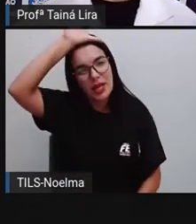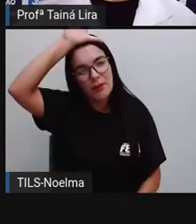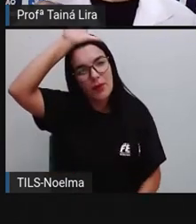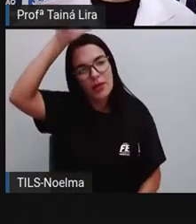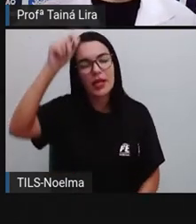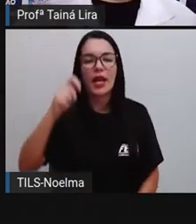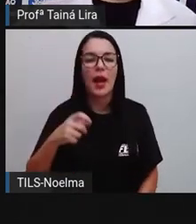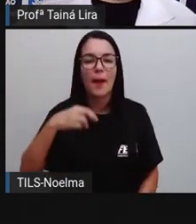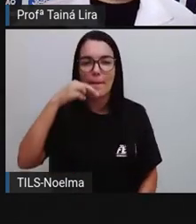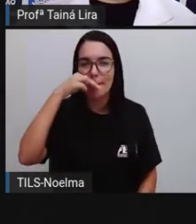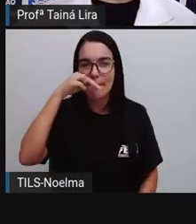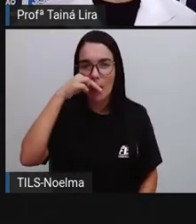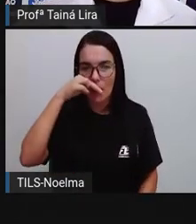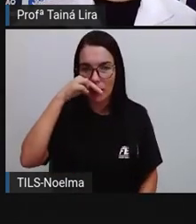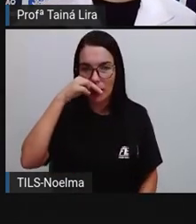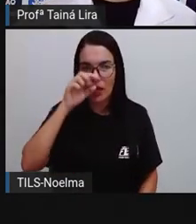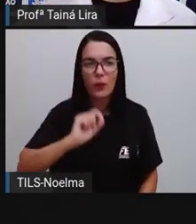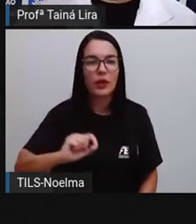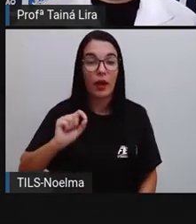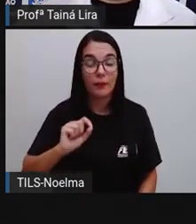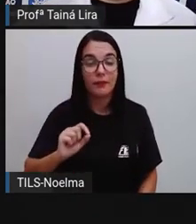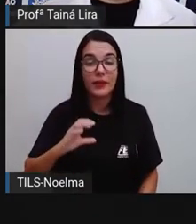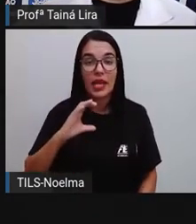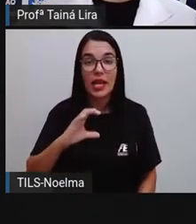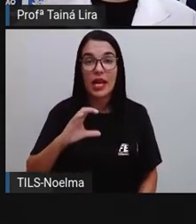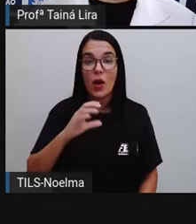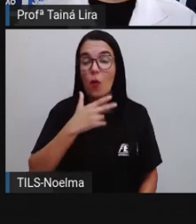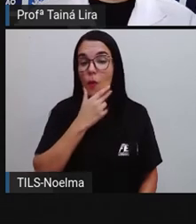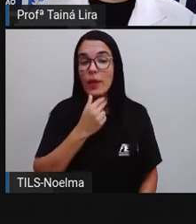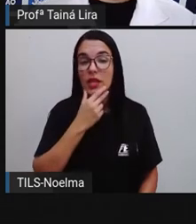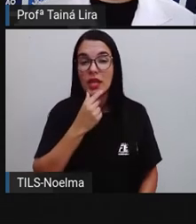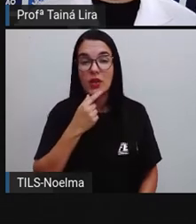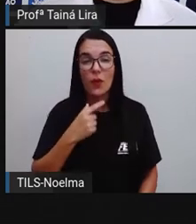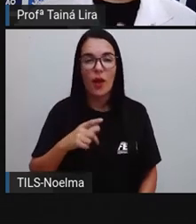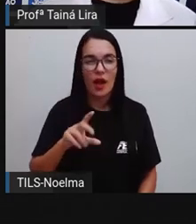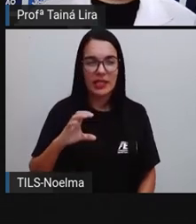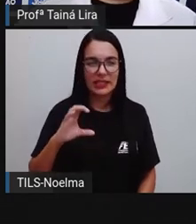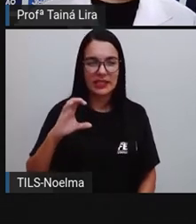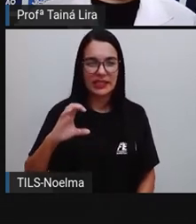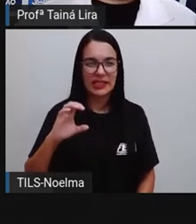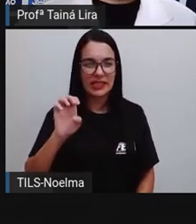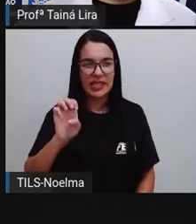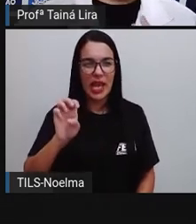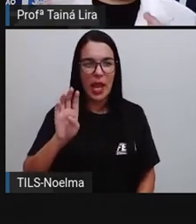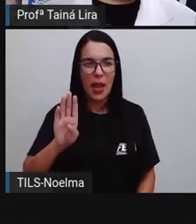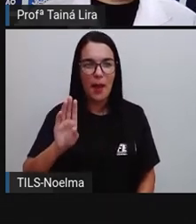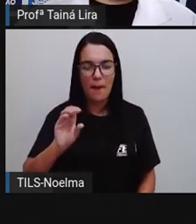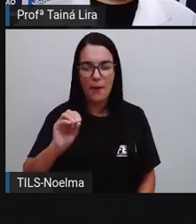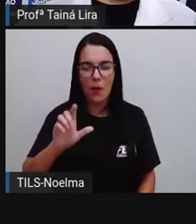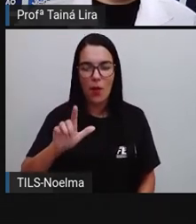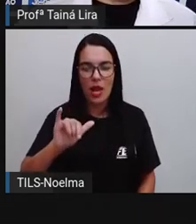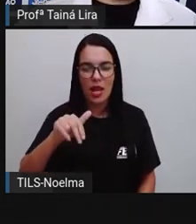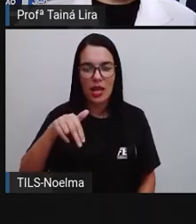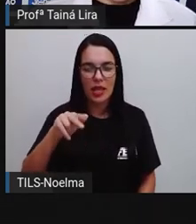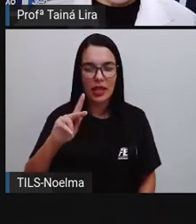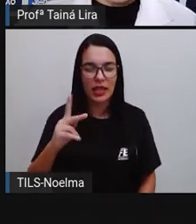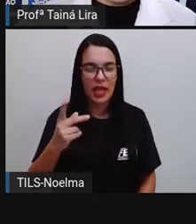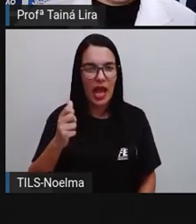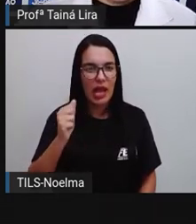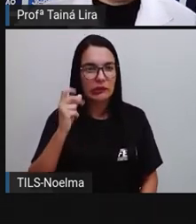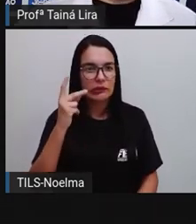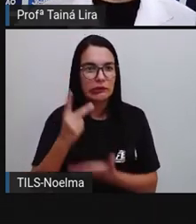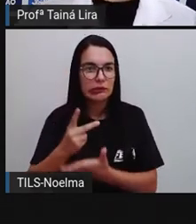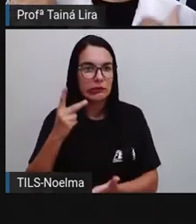Mônica, Cebolinha, ele tem muita dificuldade, ele sempre tá ali abusando Mônica um pouquinho, né?